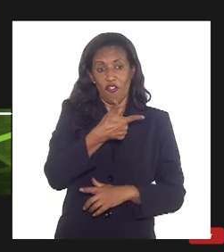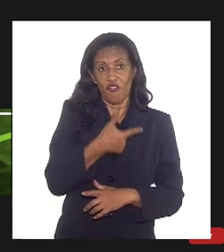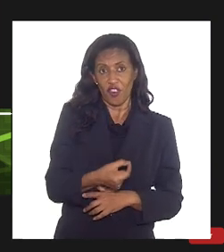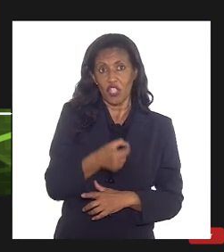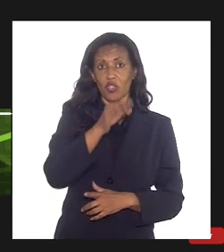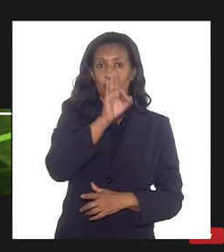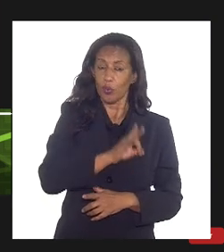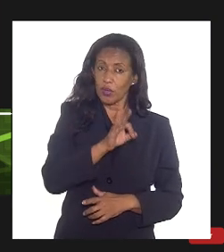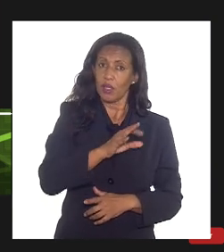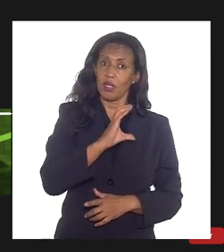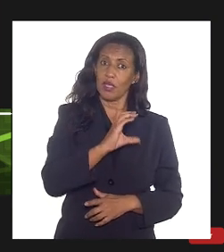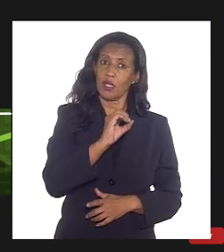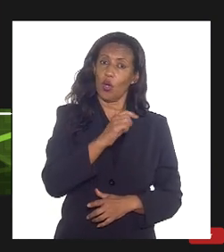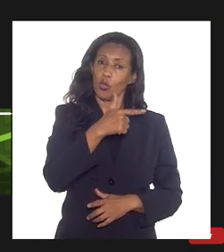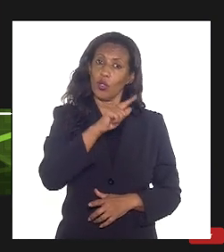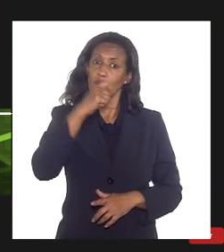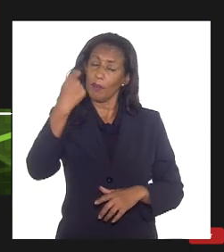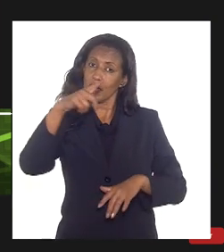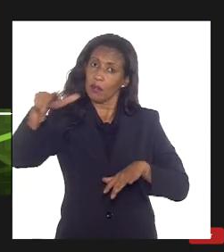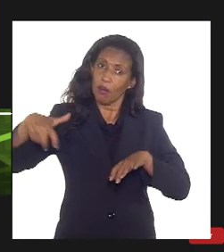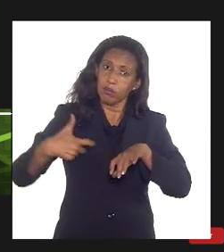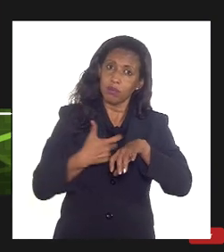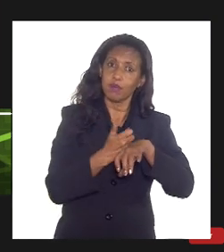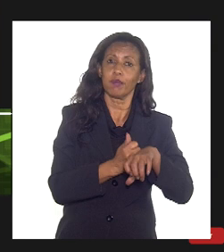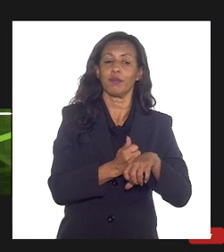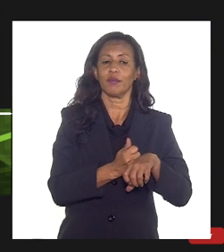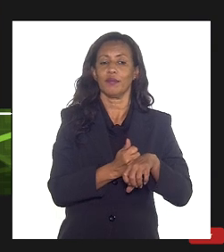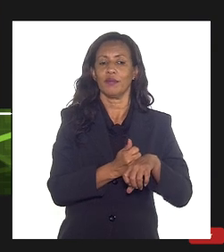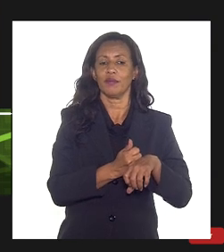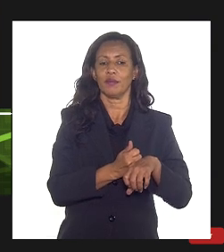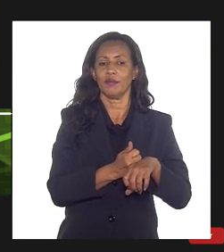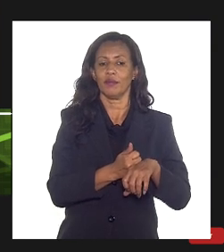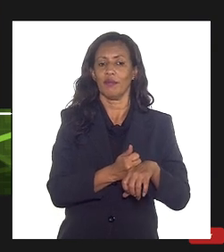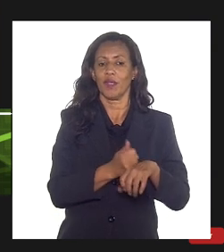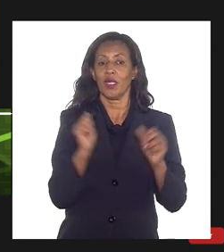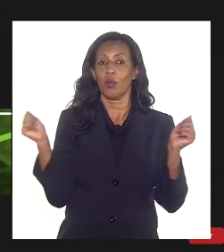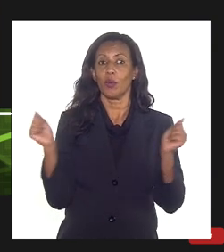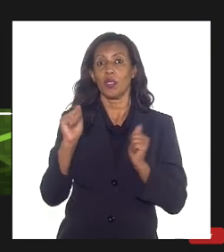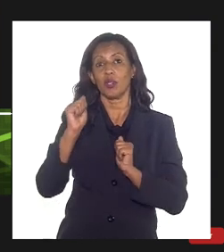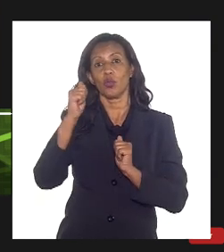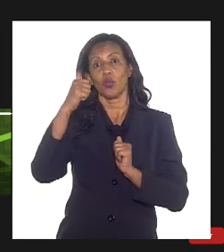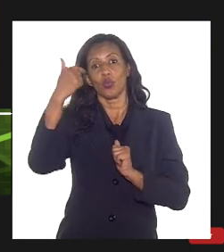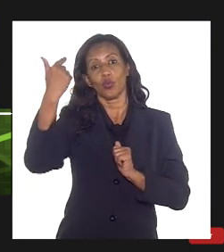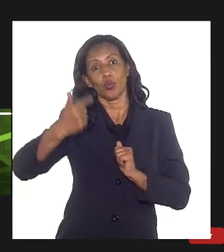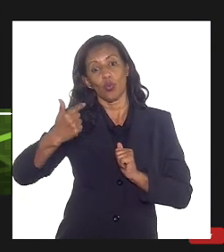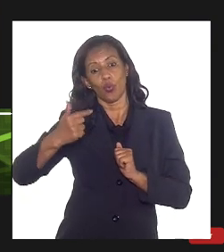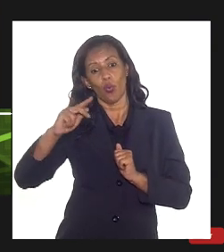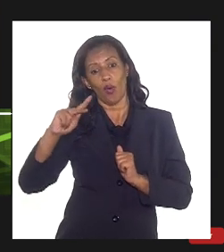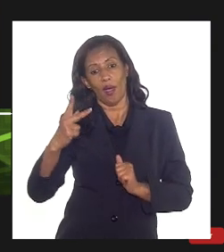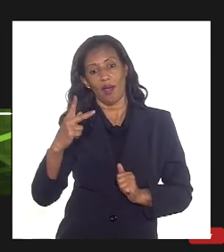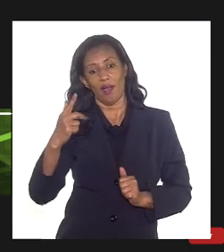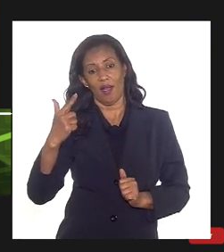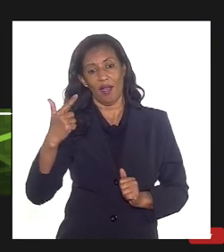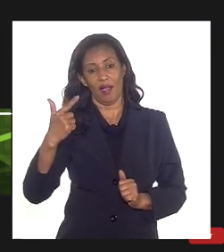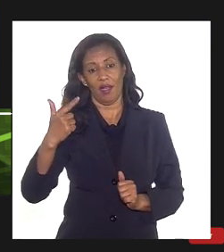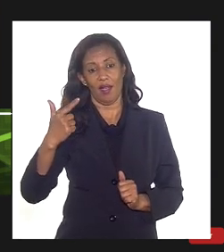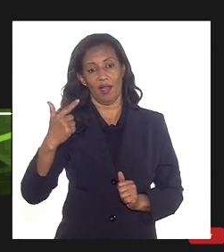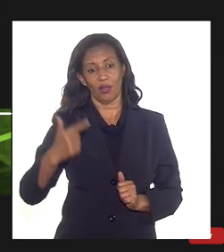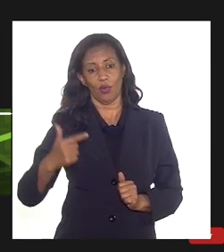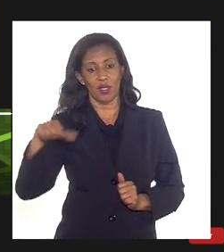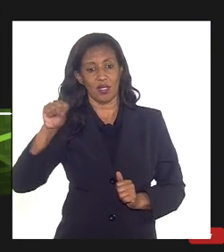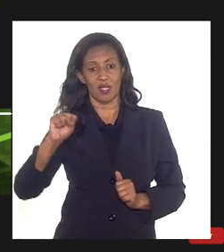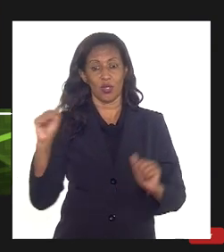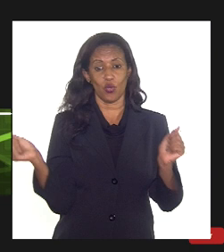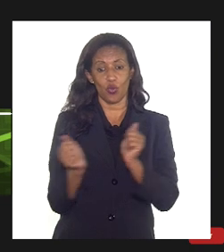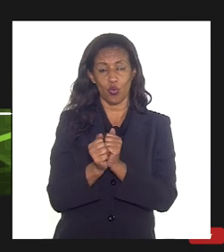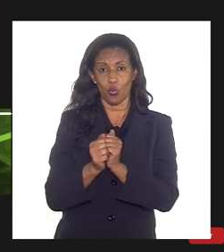de CO2 e eu preciso reinjetar uma parcela de gás hidrocarboneto junto por conta da minha a separação não é